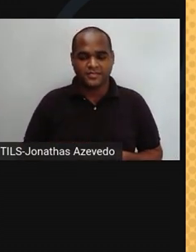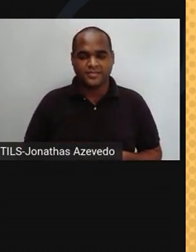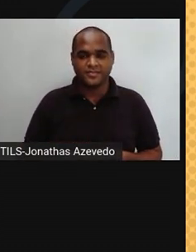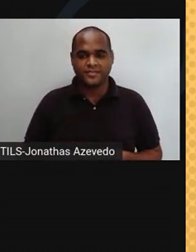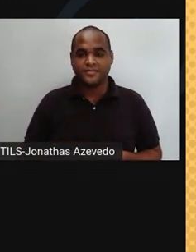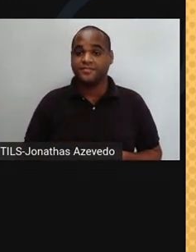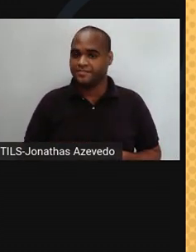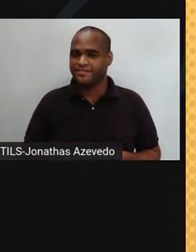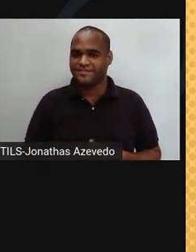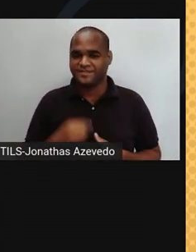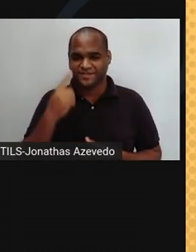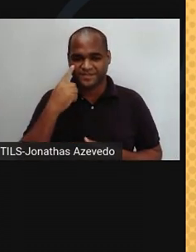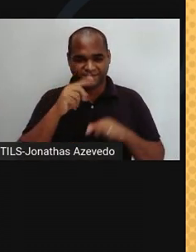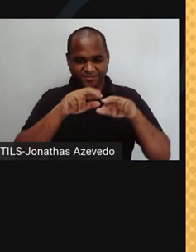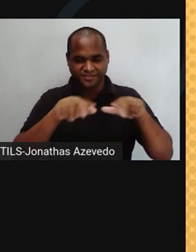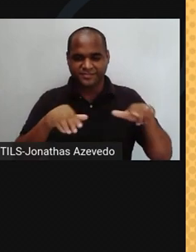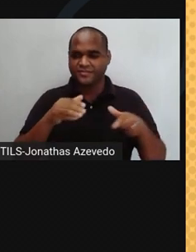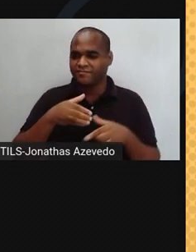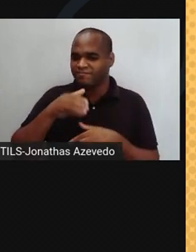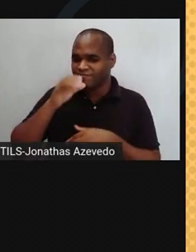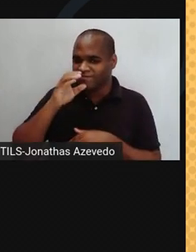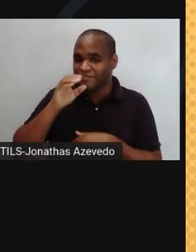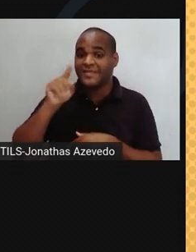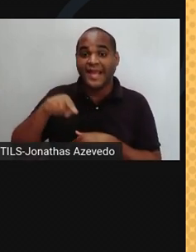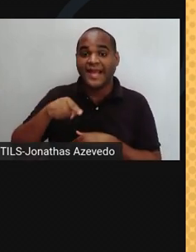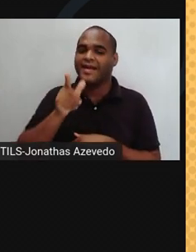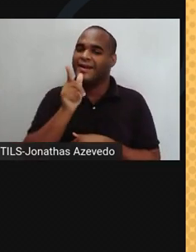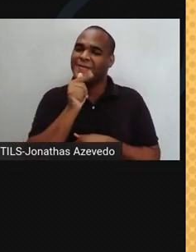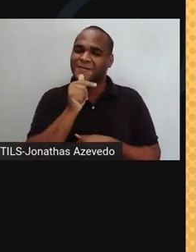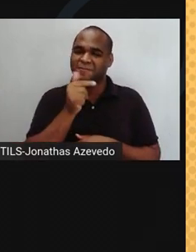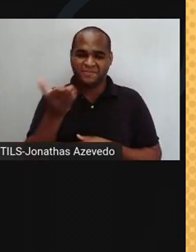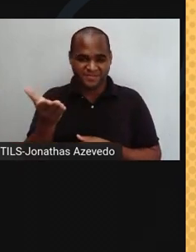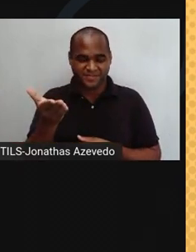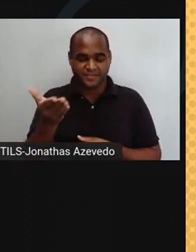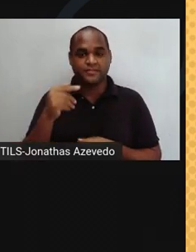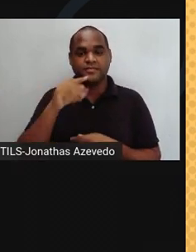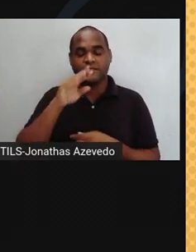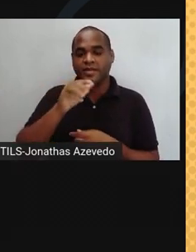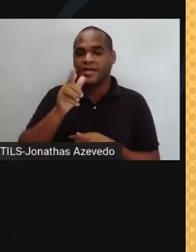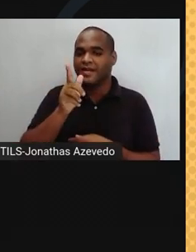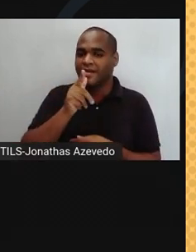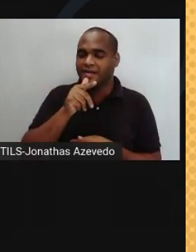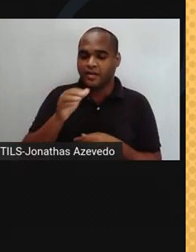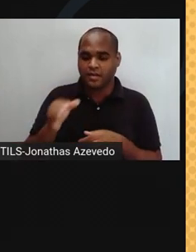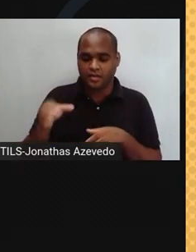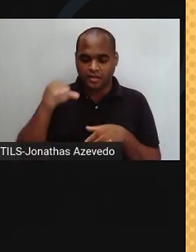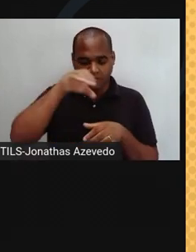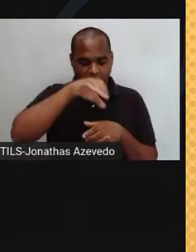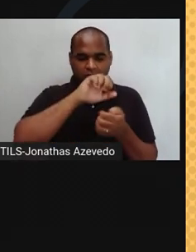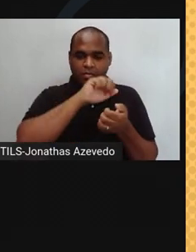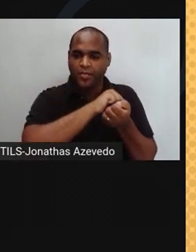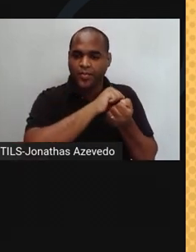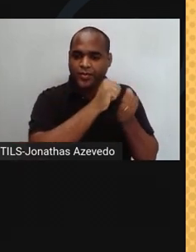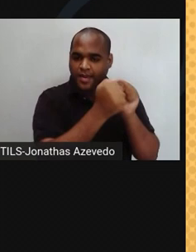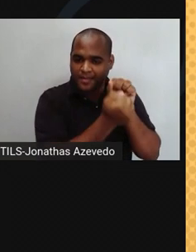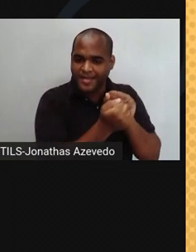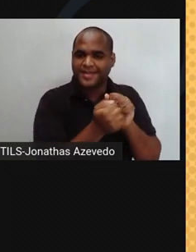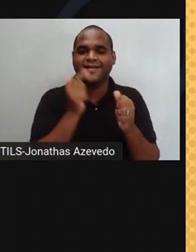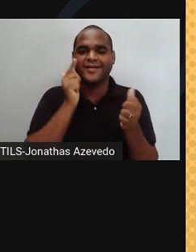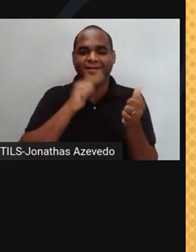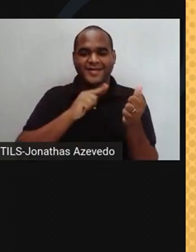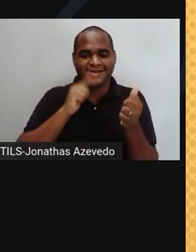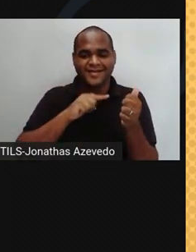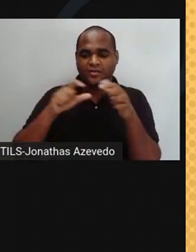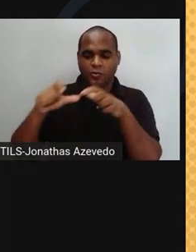A bebida que tomamos está em estado líquido. A matéria em estado líquido se adapta à forma do recipiente no qual